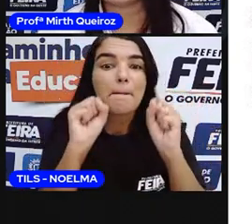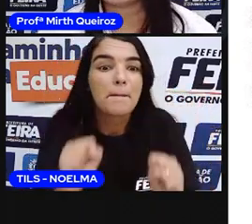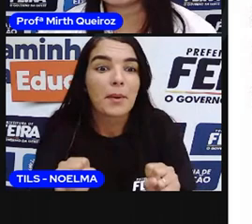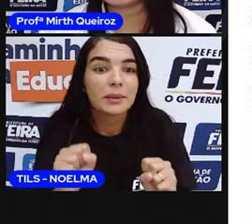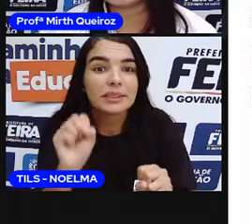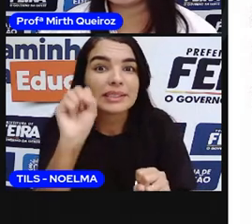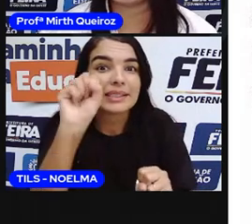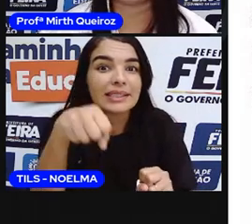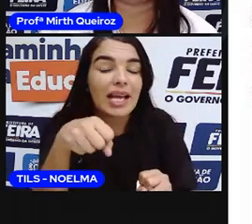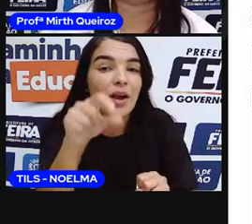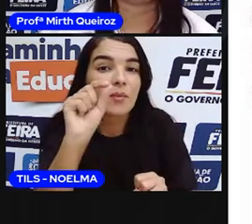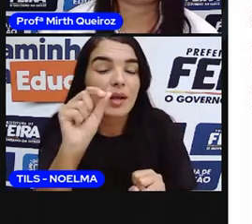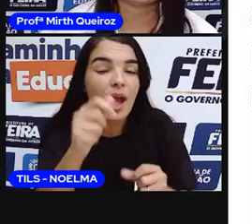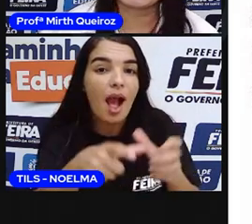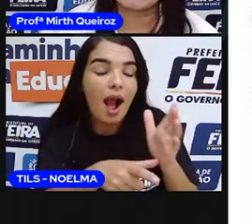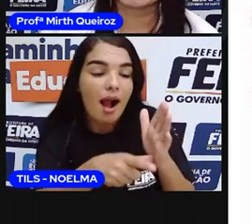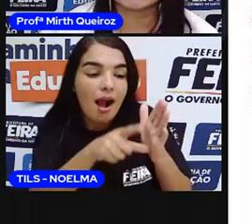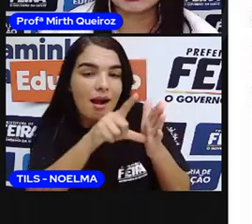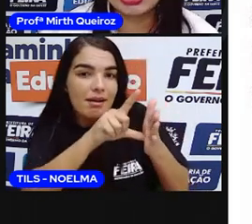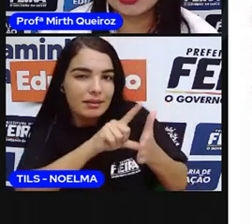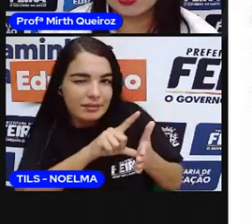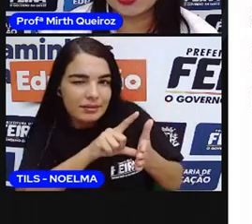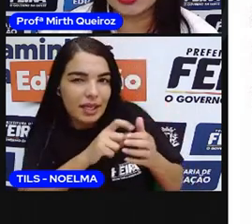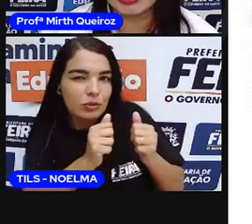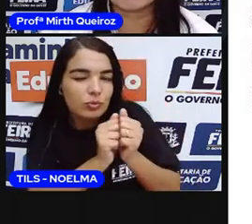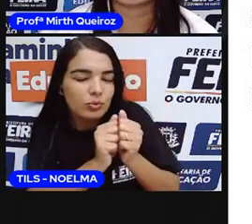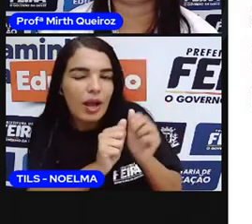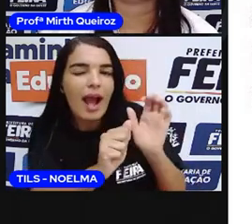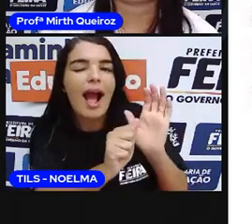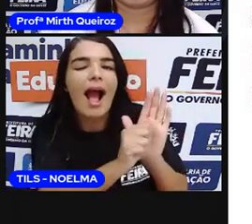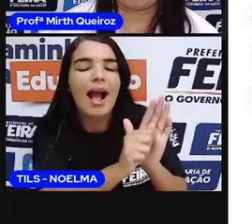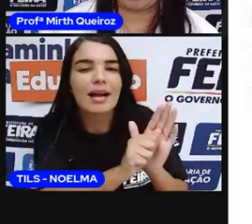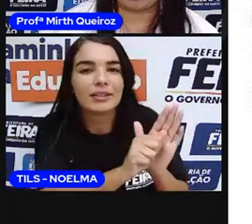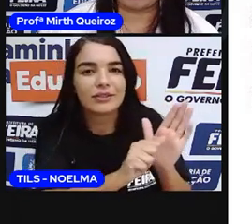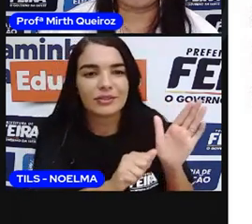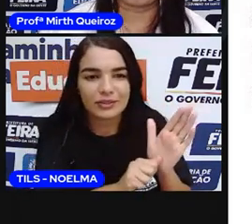Ser precedido de artigo, certo?